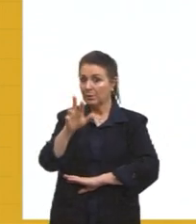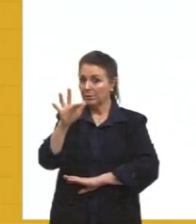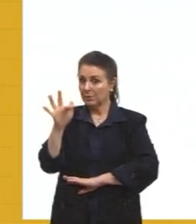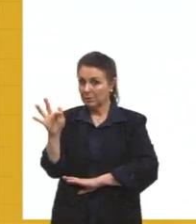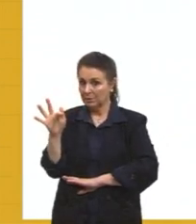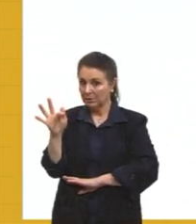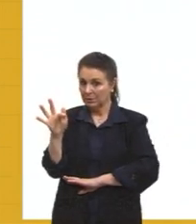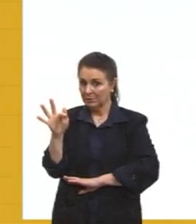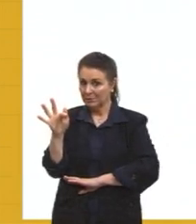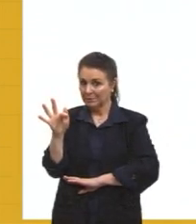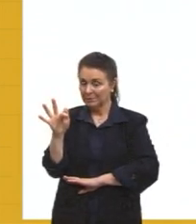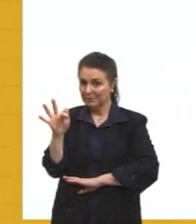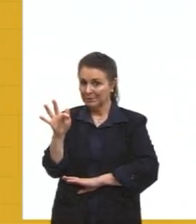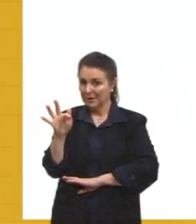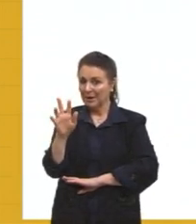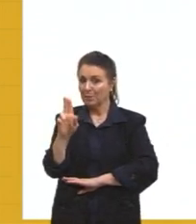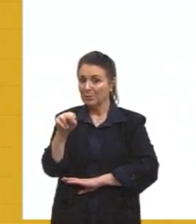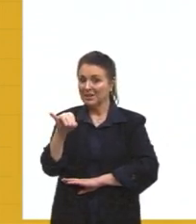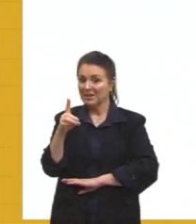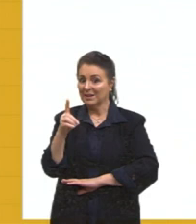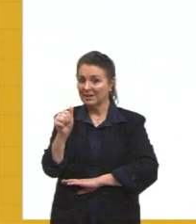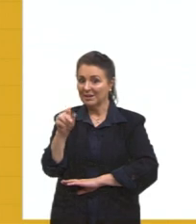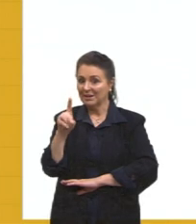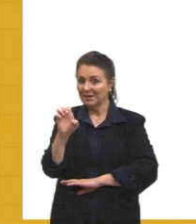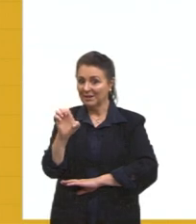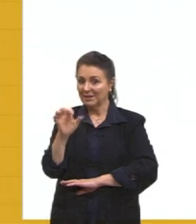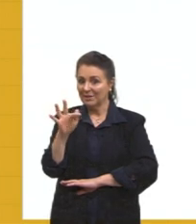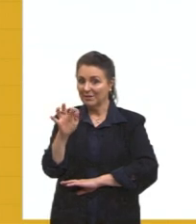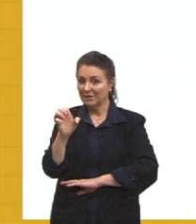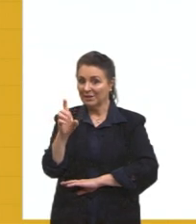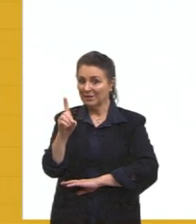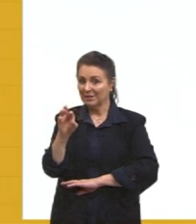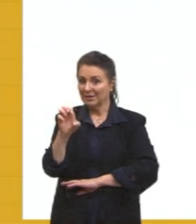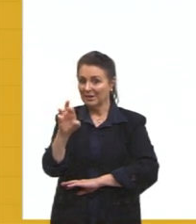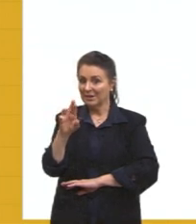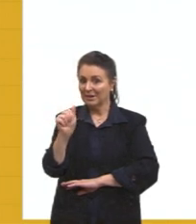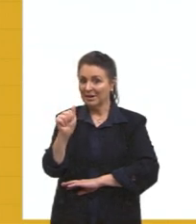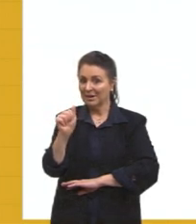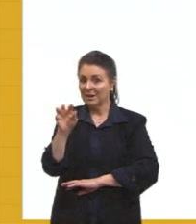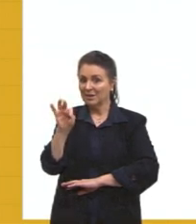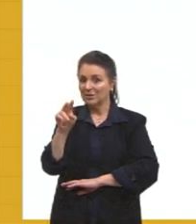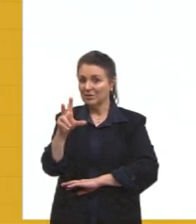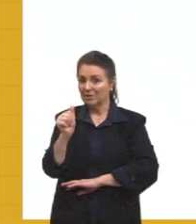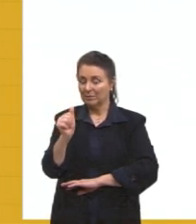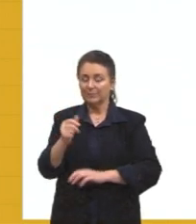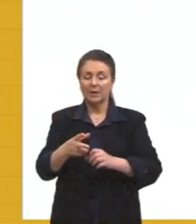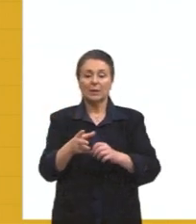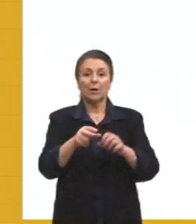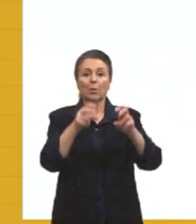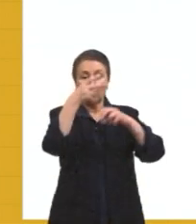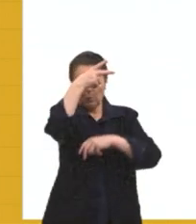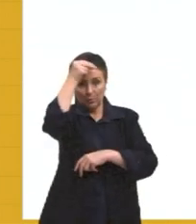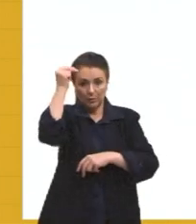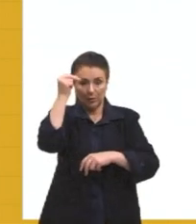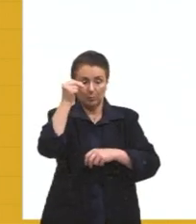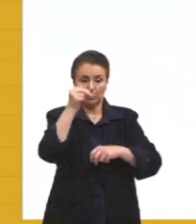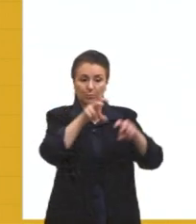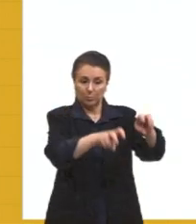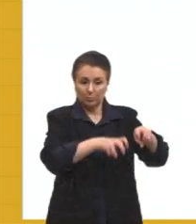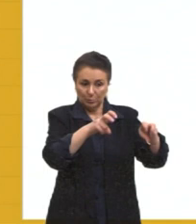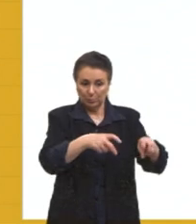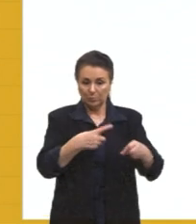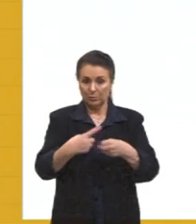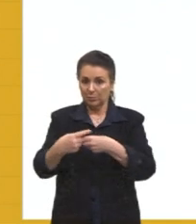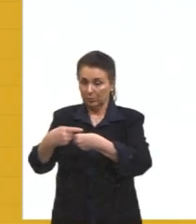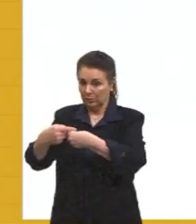regionalização que nós temos, só que o município, ele é dividido em área urbana e área rural. A cidade, a gente chama de